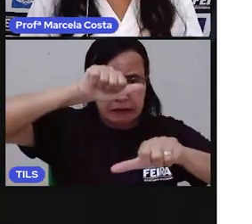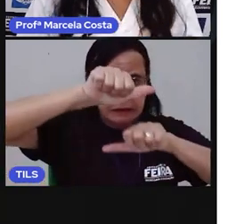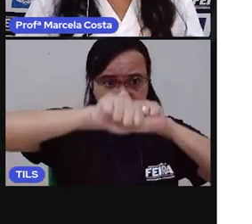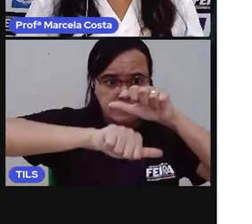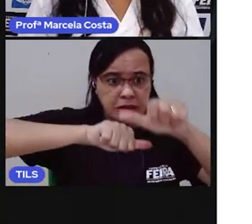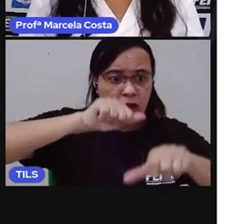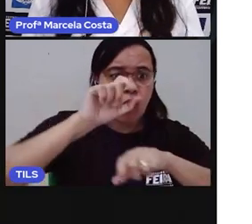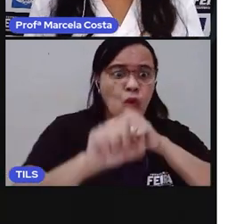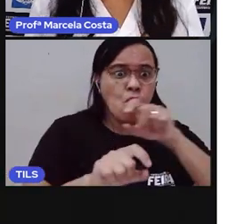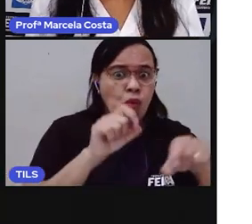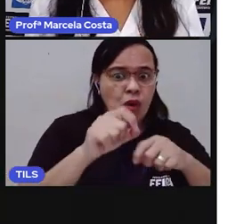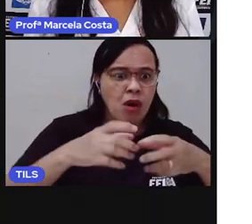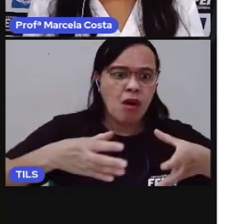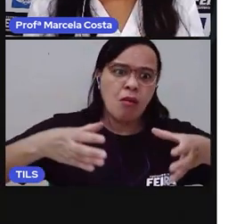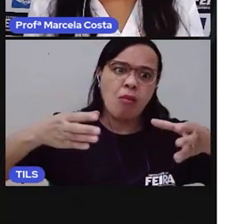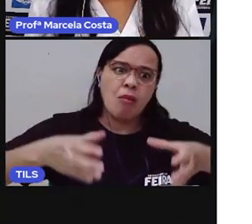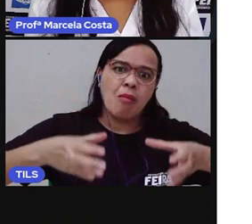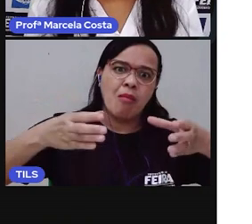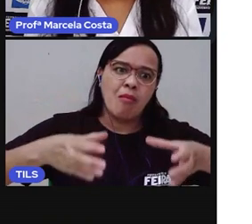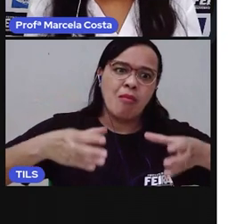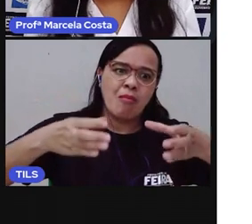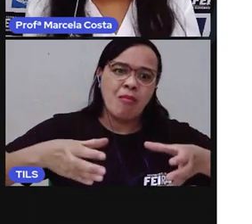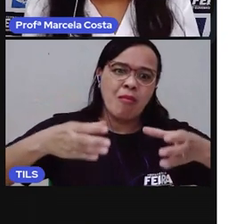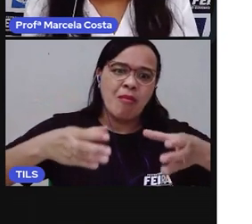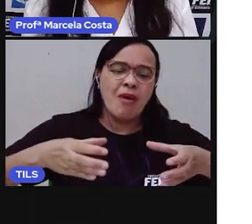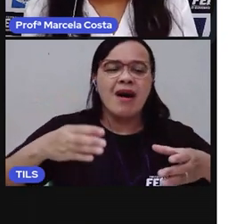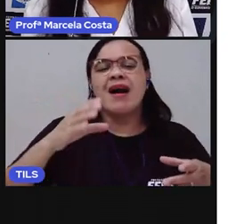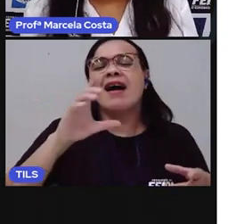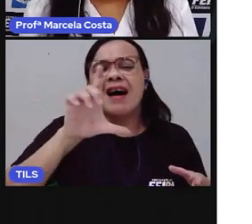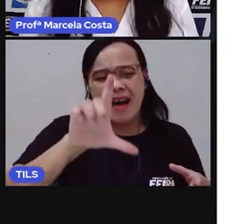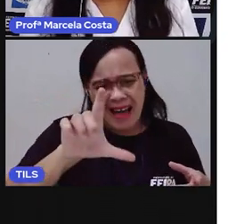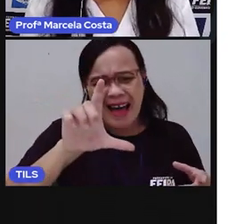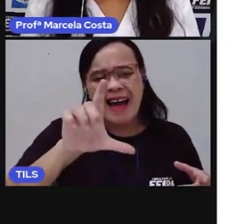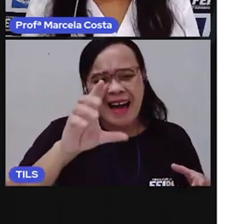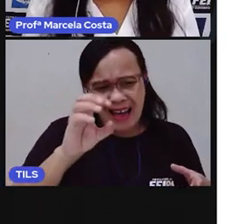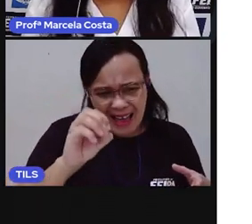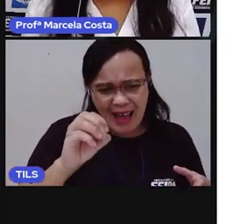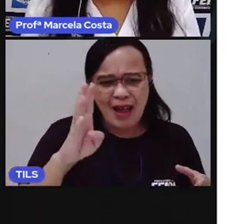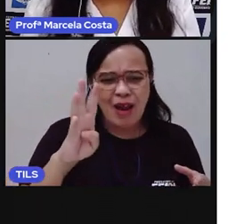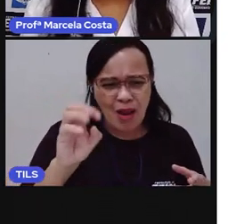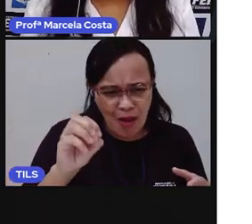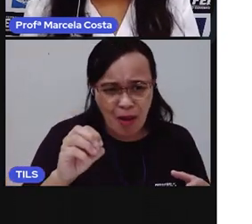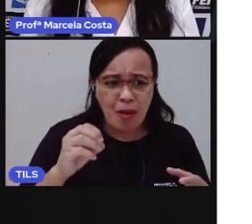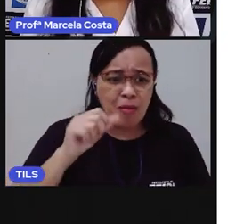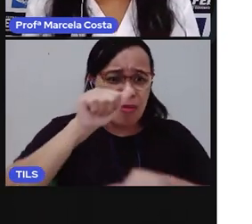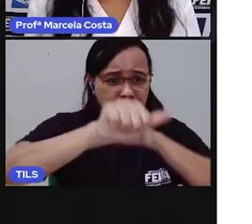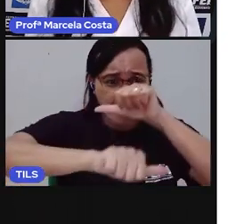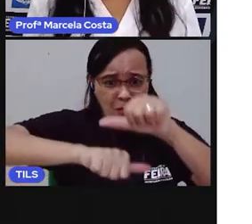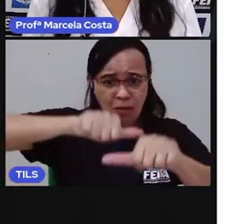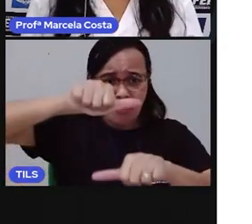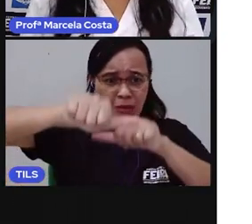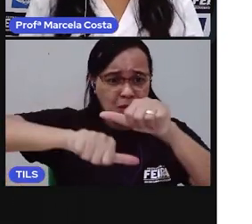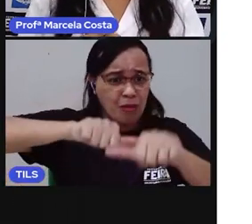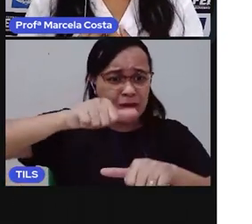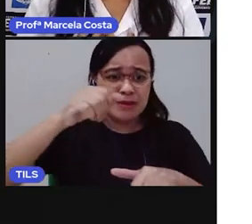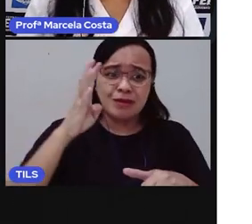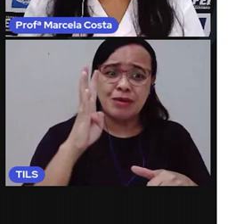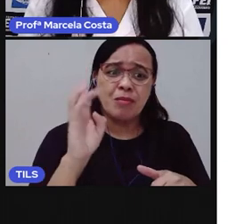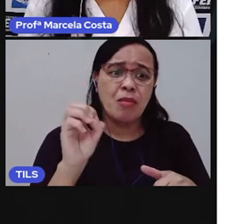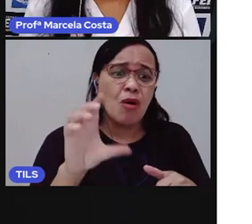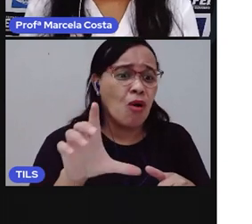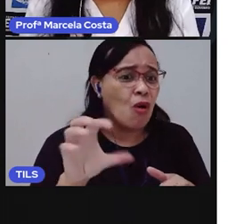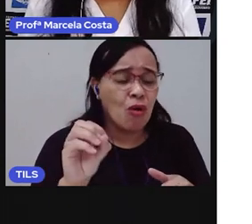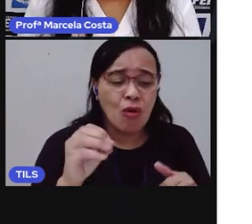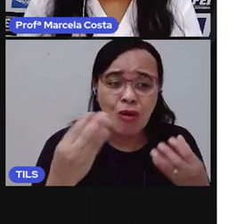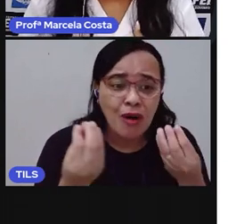sabe o quê? Um bolo, um lobo, lobo, lobo, lobo, lobo, Ele se transformou